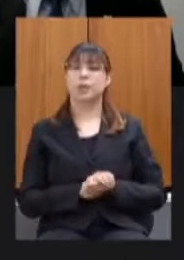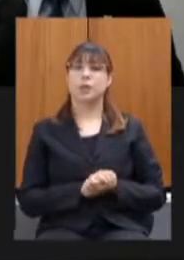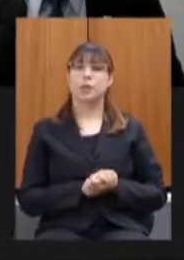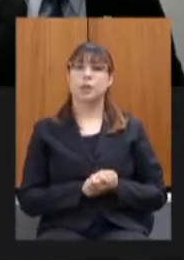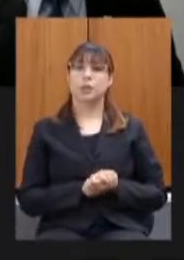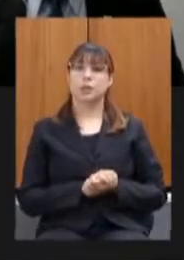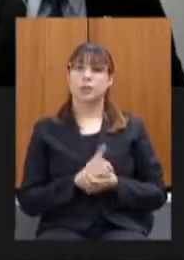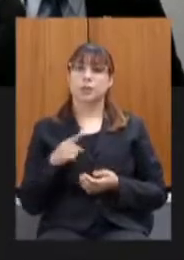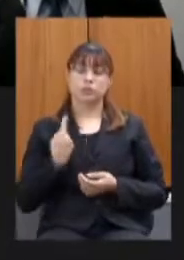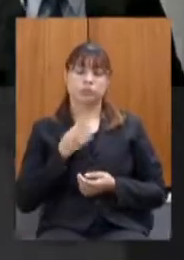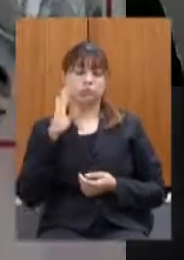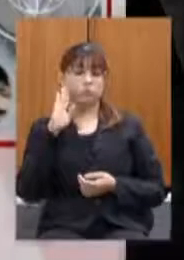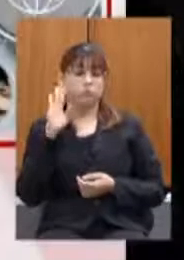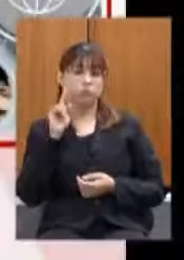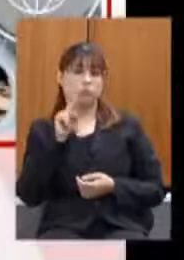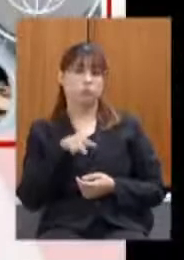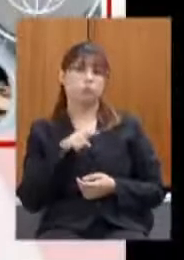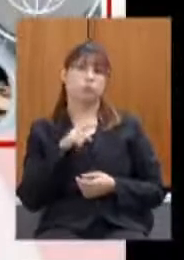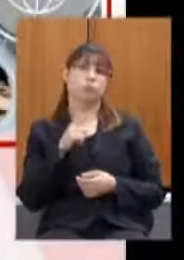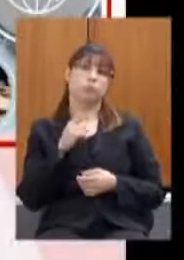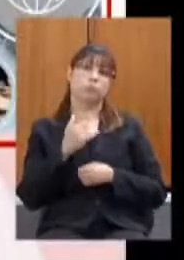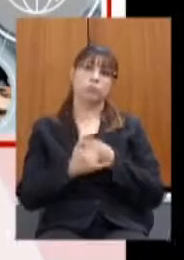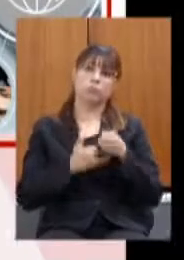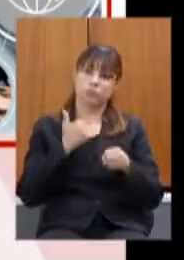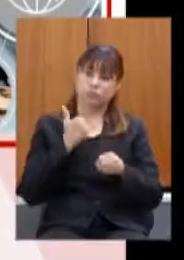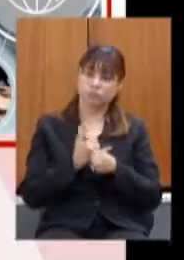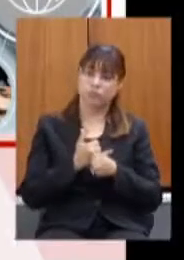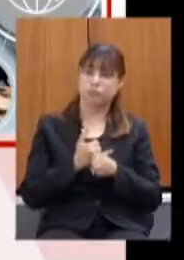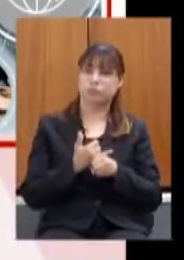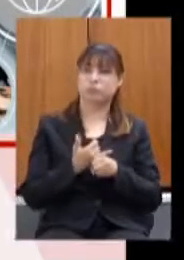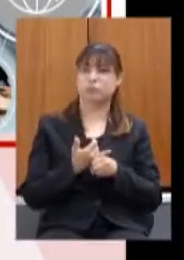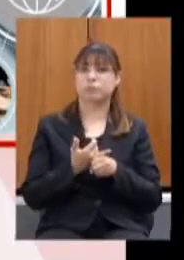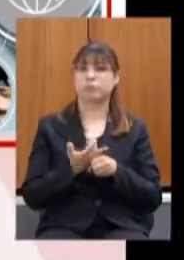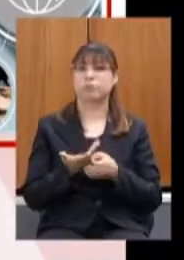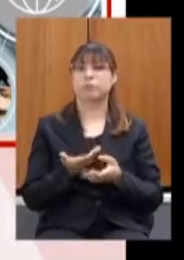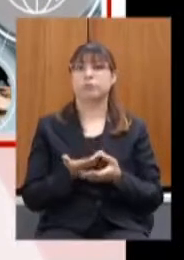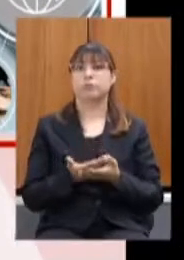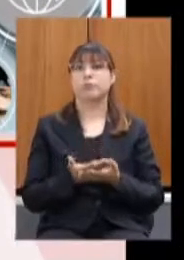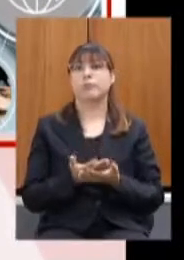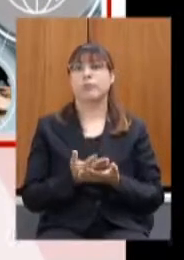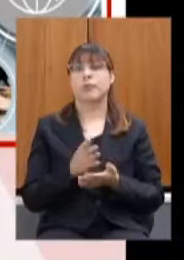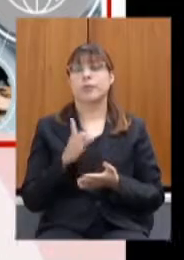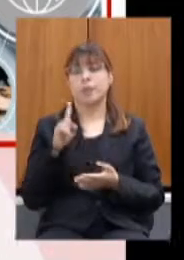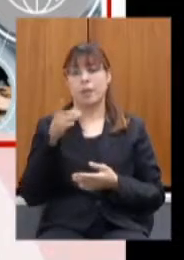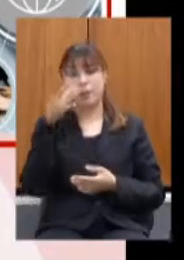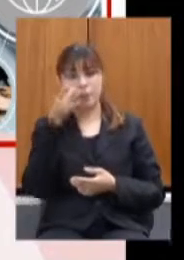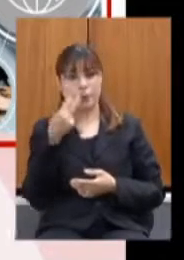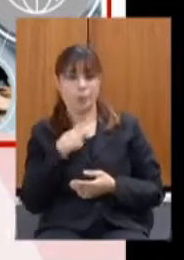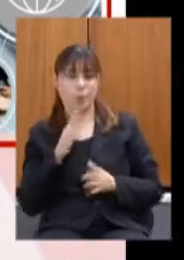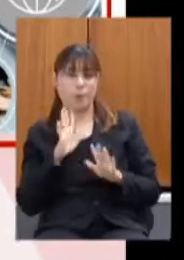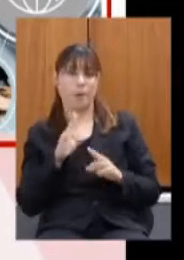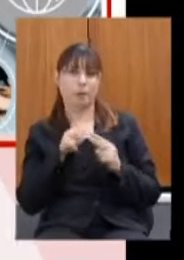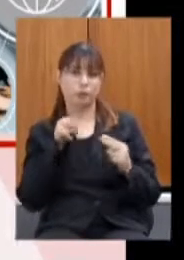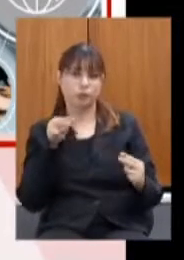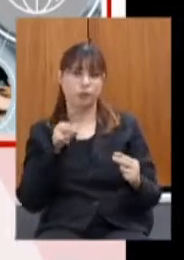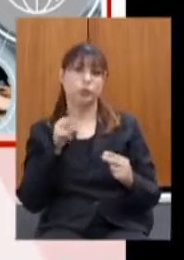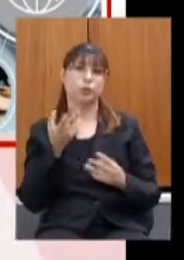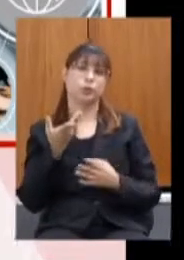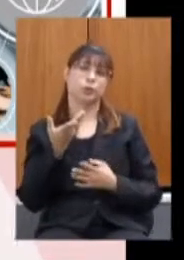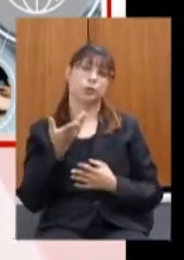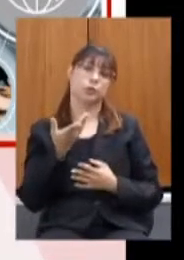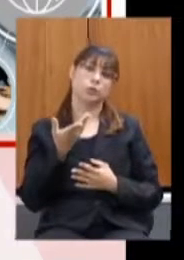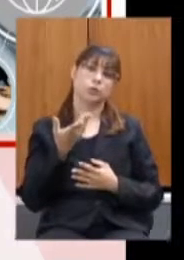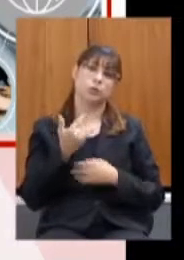priorizamos o atendimento virtual não deixamos de atender presencialmente mas a priorização do atendimento virtual para que aquele